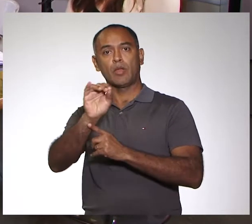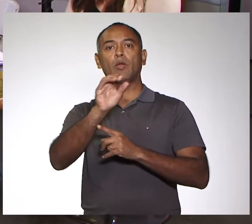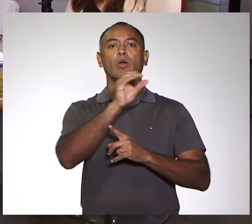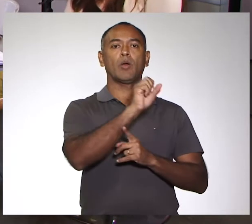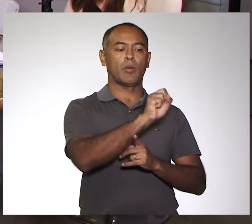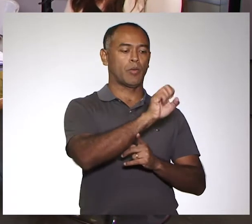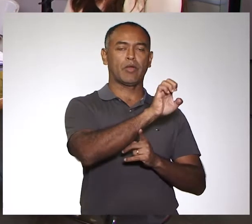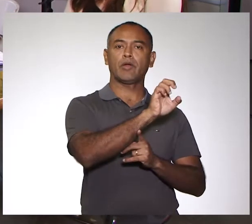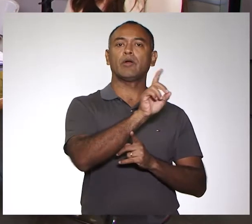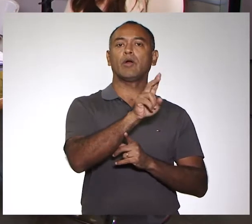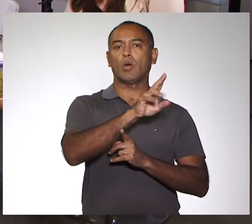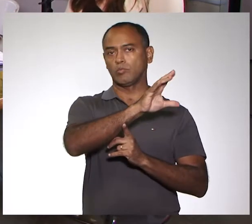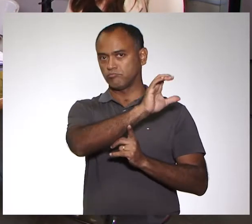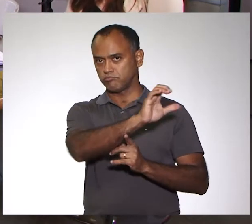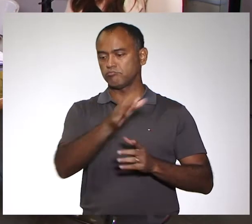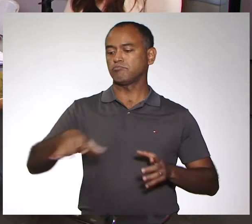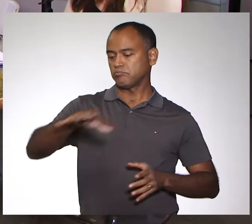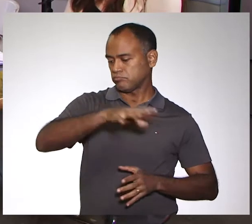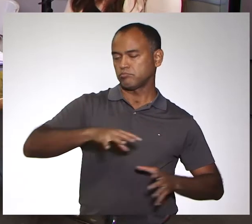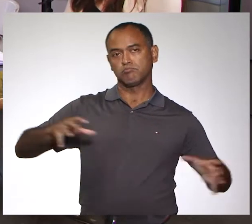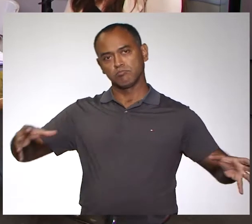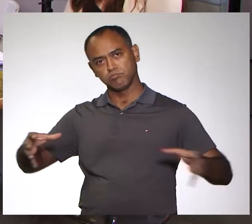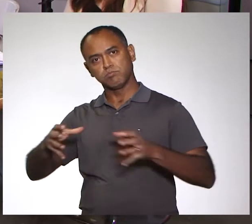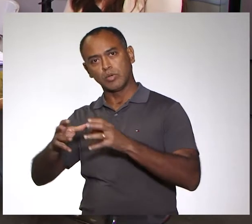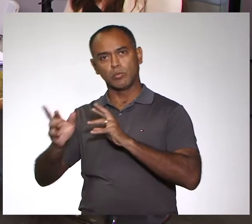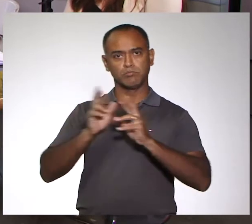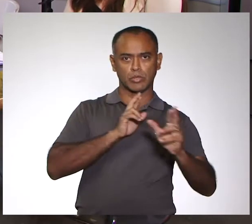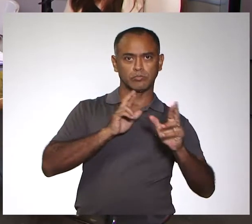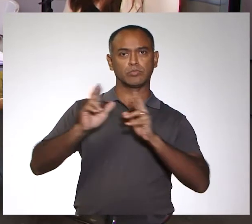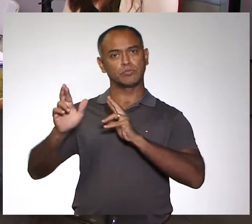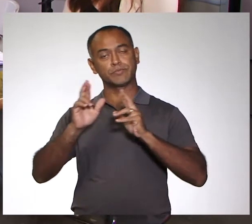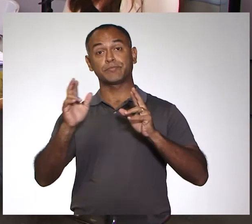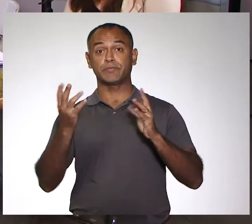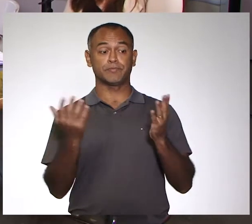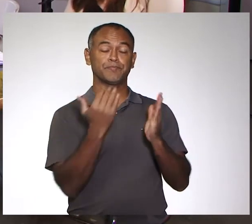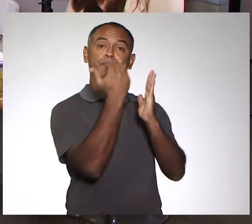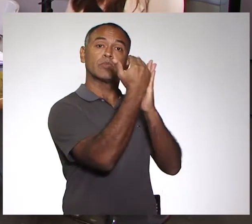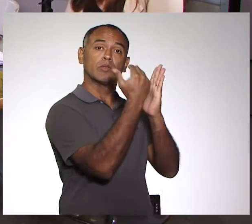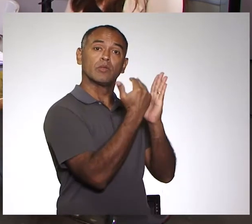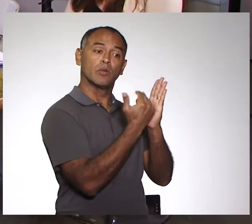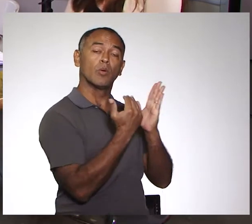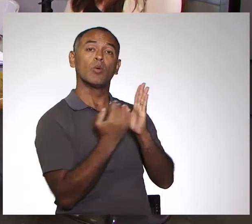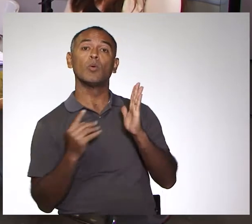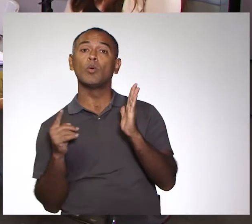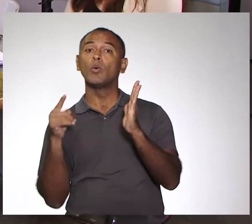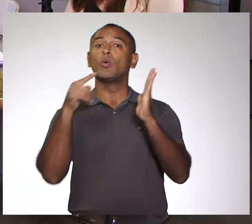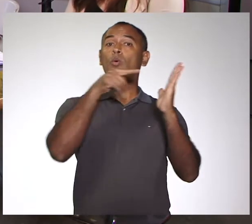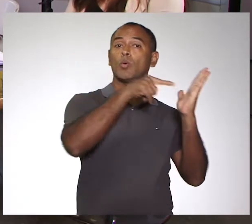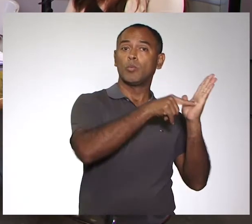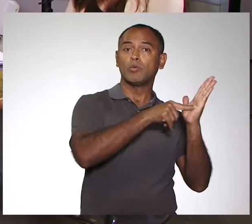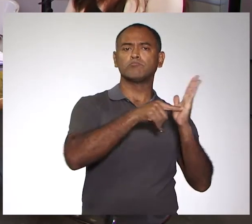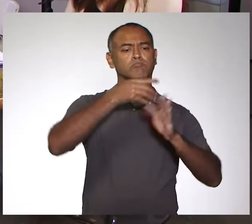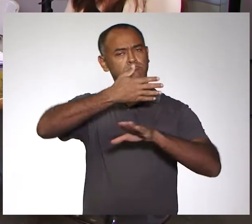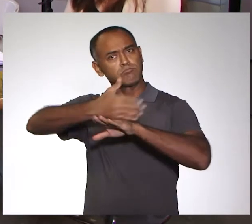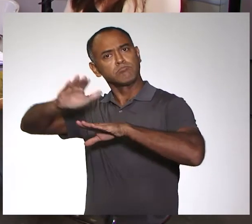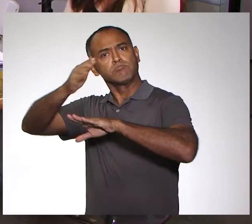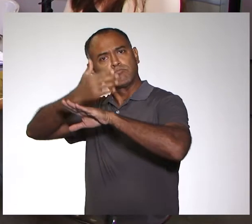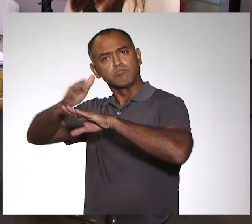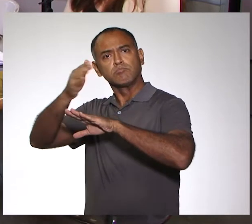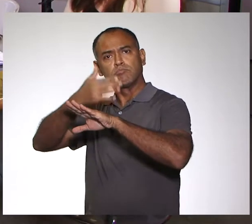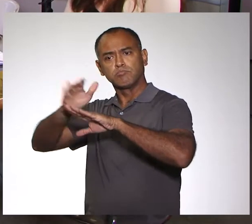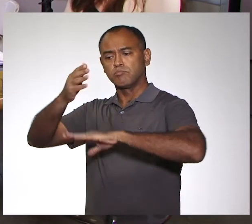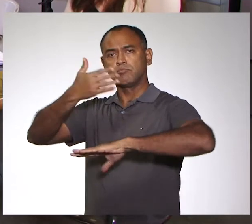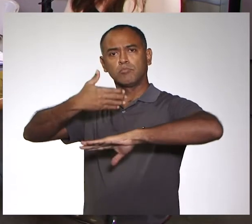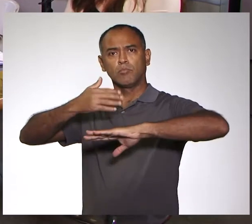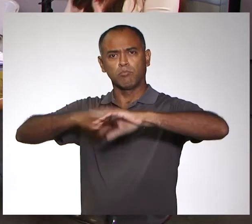gente tem o programa, ele tem o objetivo de qualificar profissionais interessados em atuar